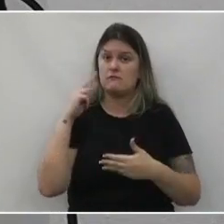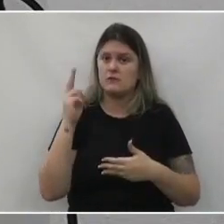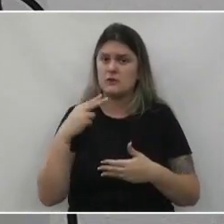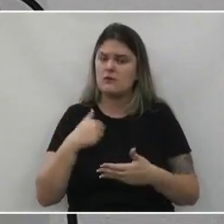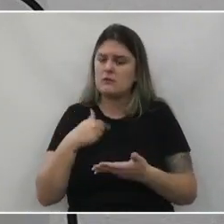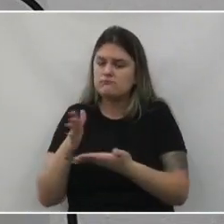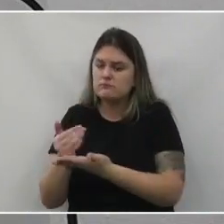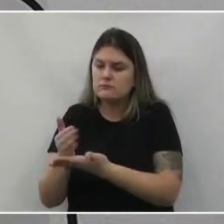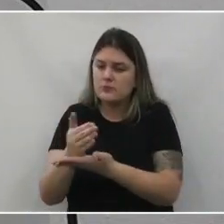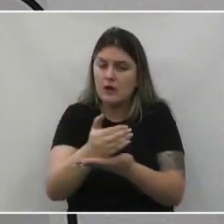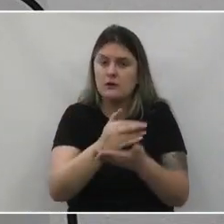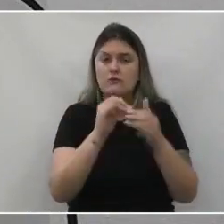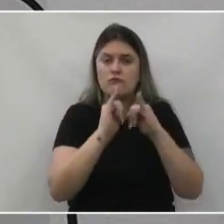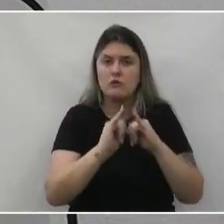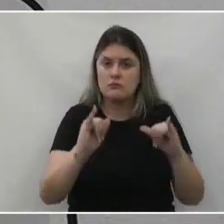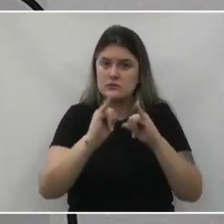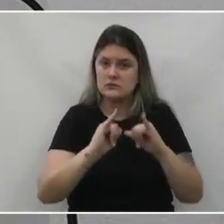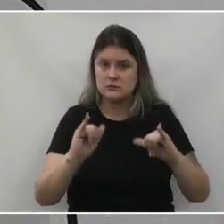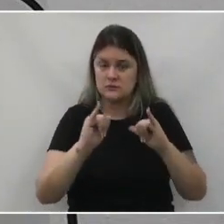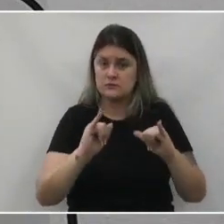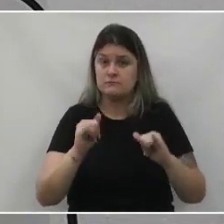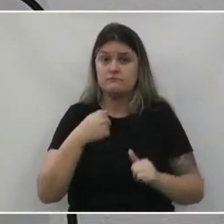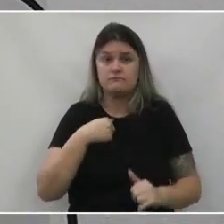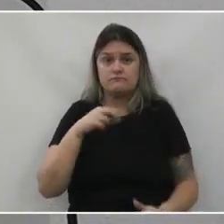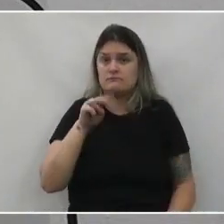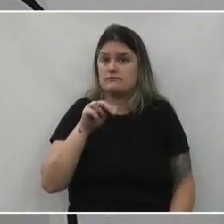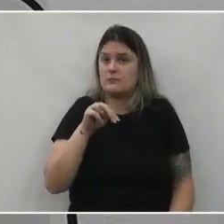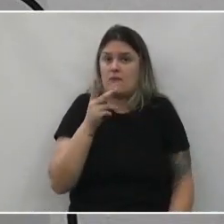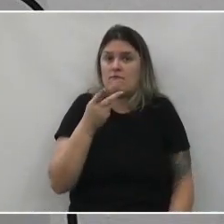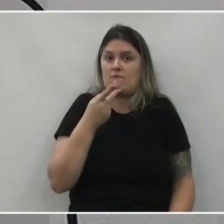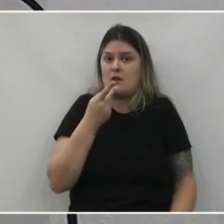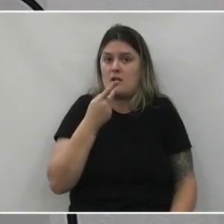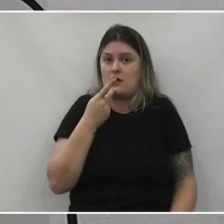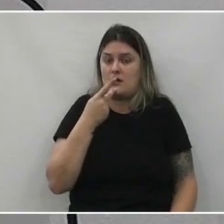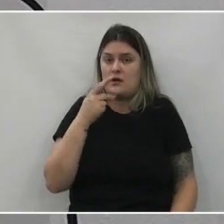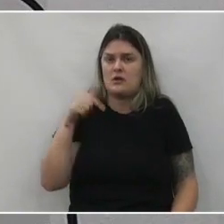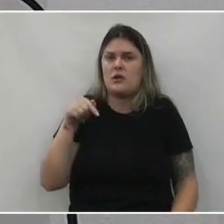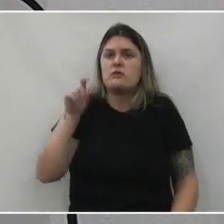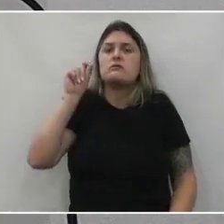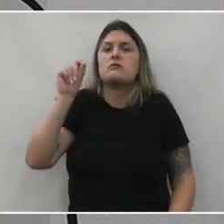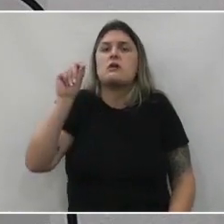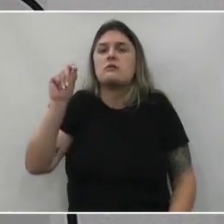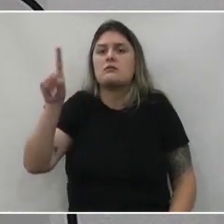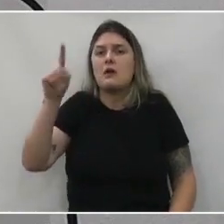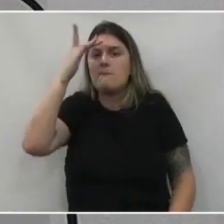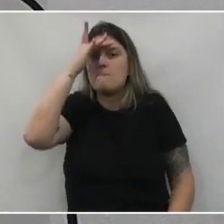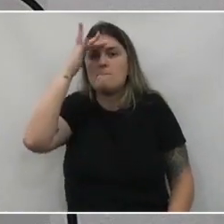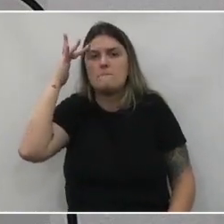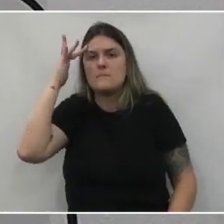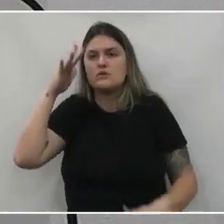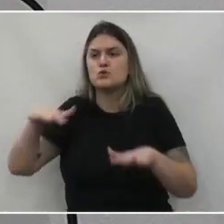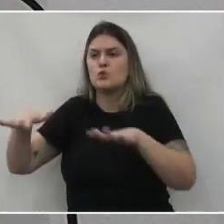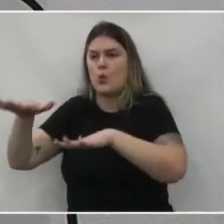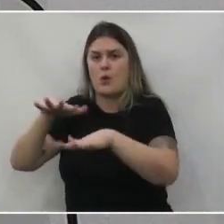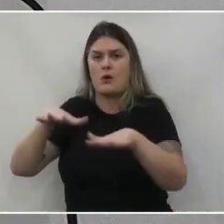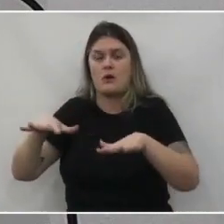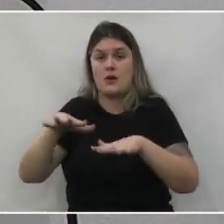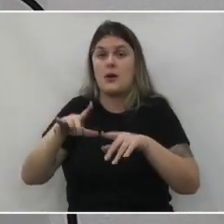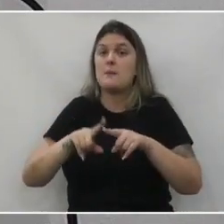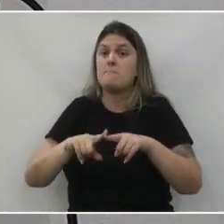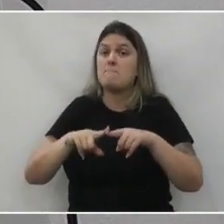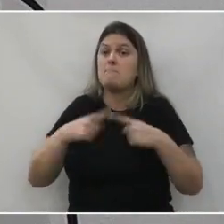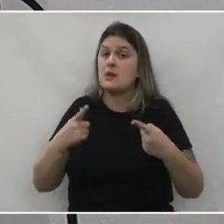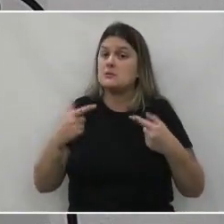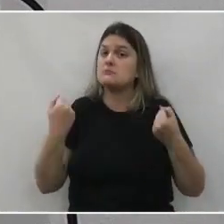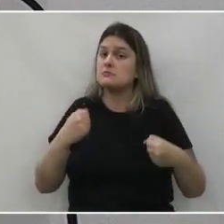dados sem aqui definir quem são os envolvidos, mas que